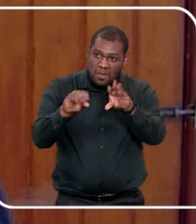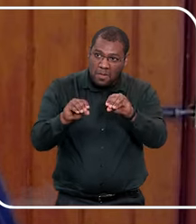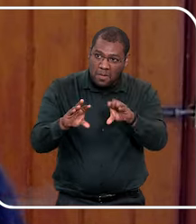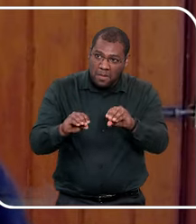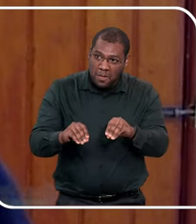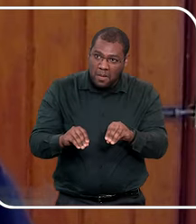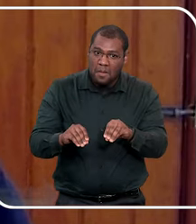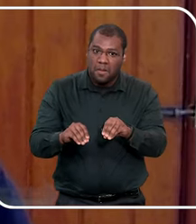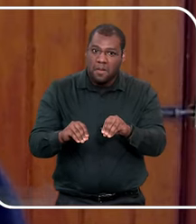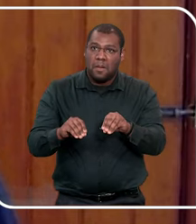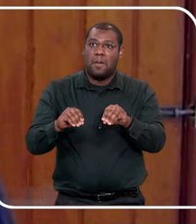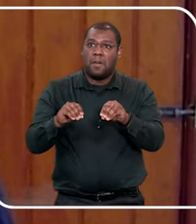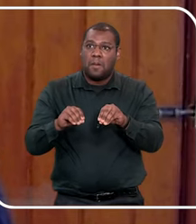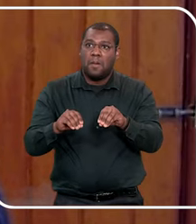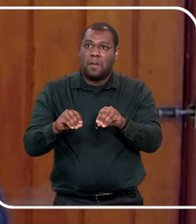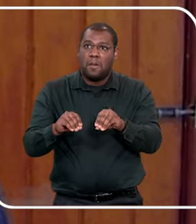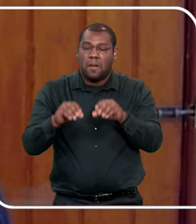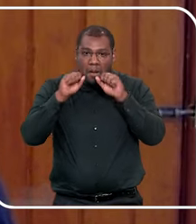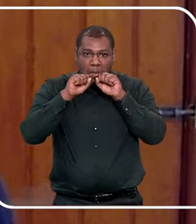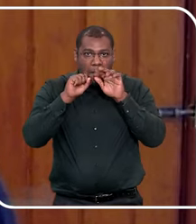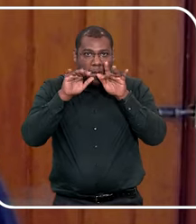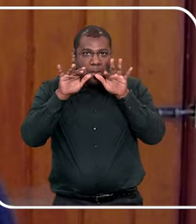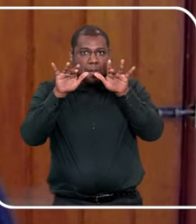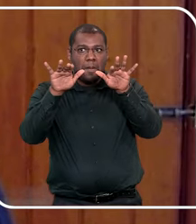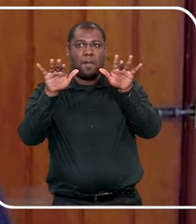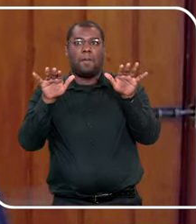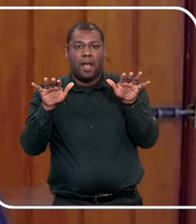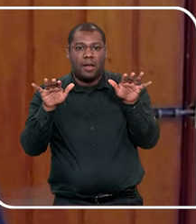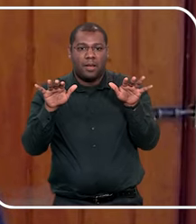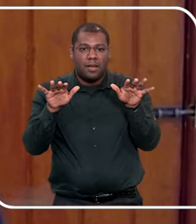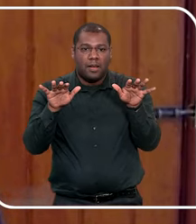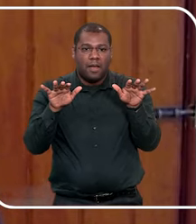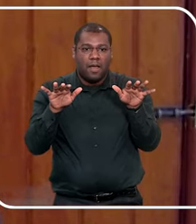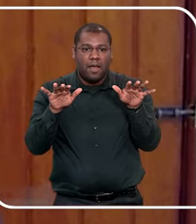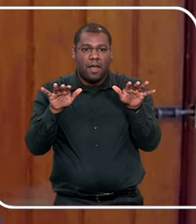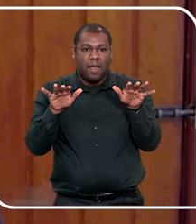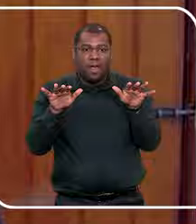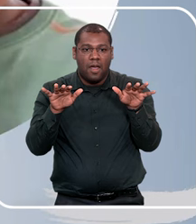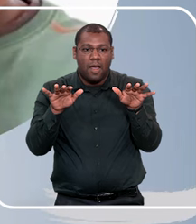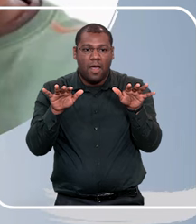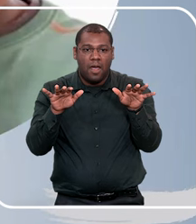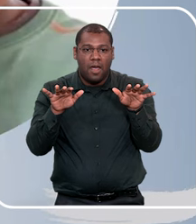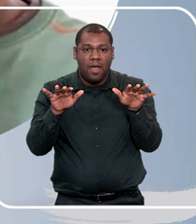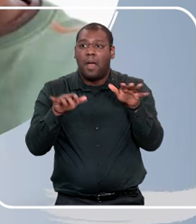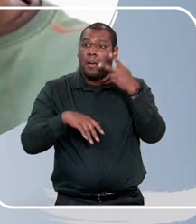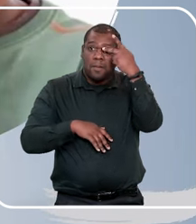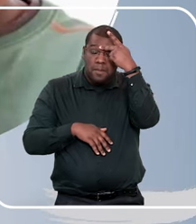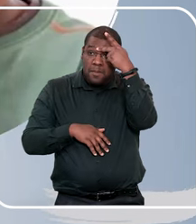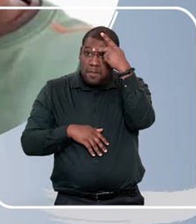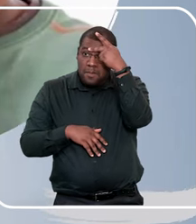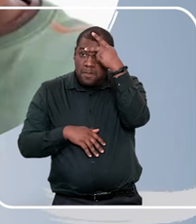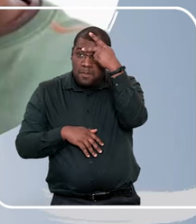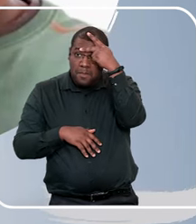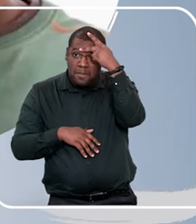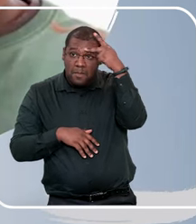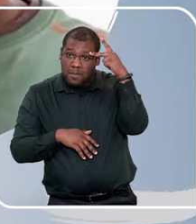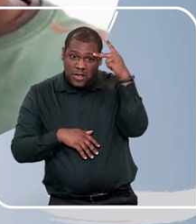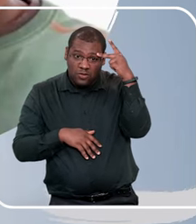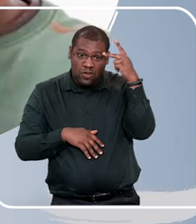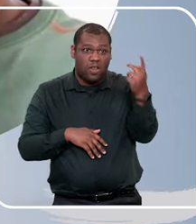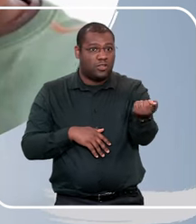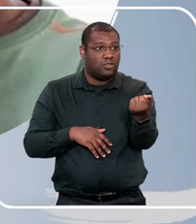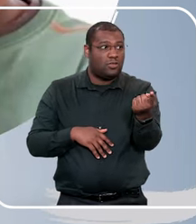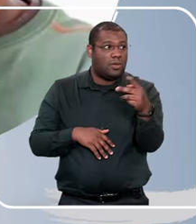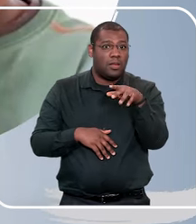você e seus irmãos nunca mais vão me ver. A mãe falava isso quando descobriu o abuso, porque ela tinha medo de perder a guarda dos